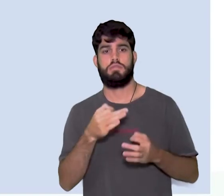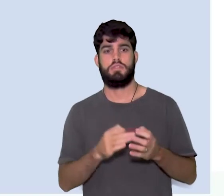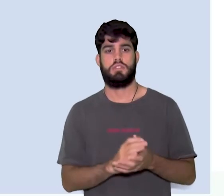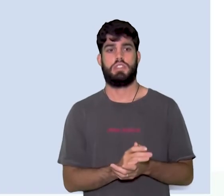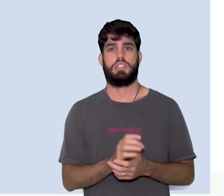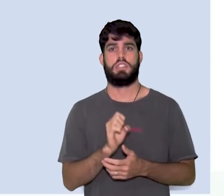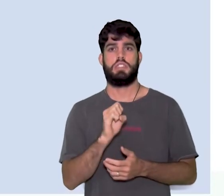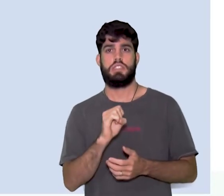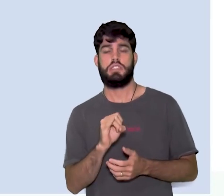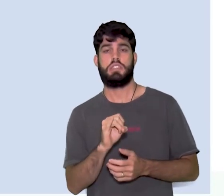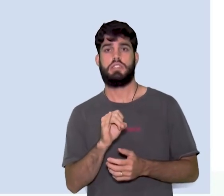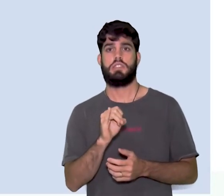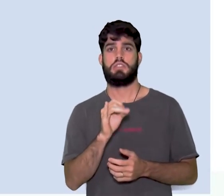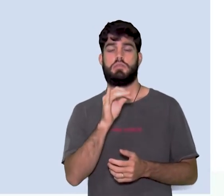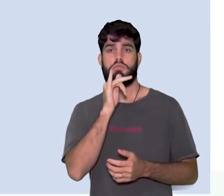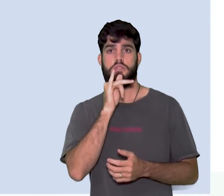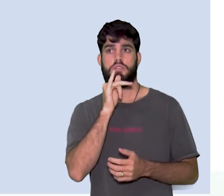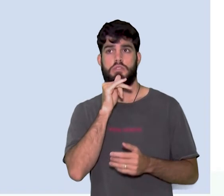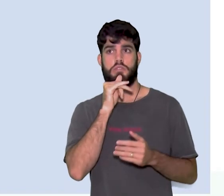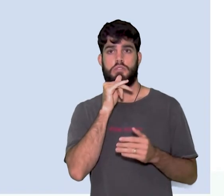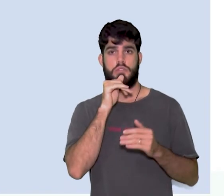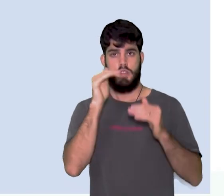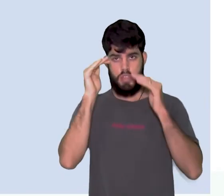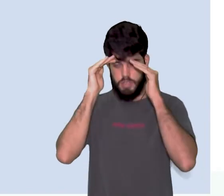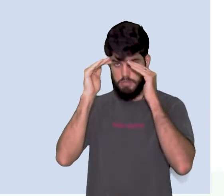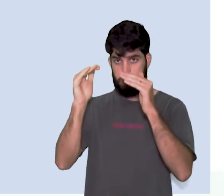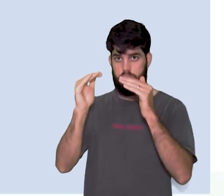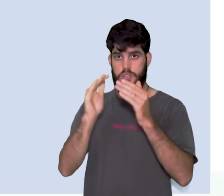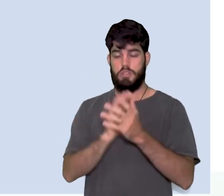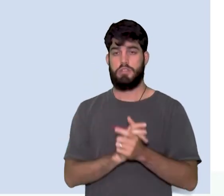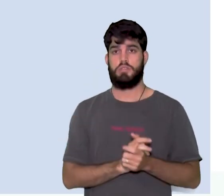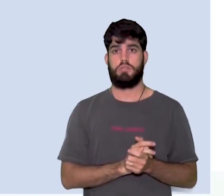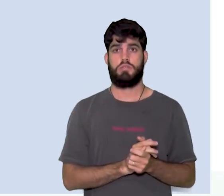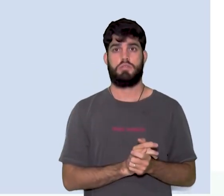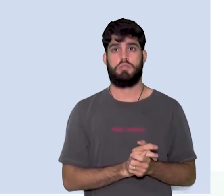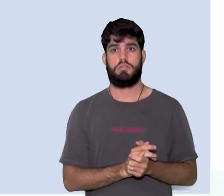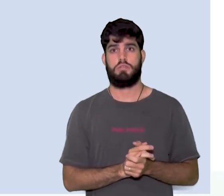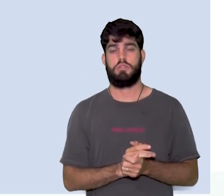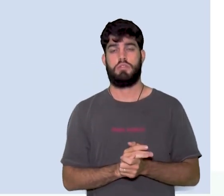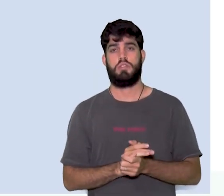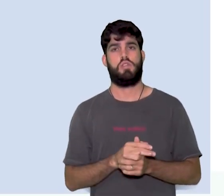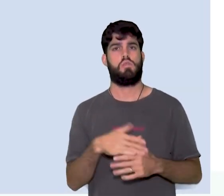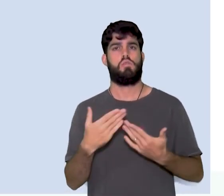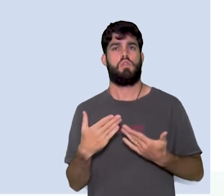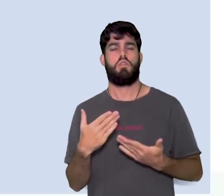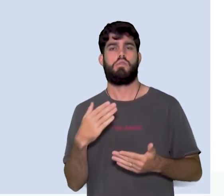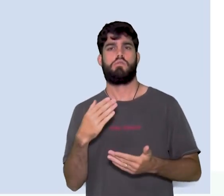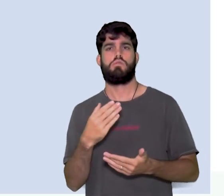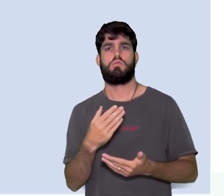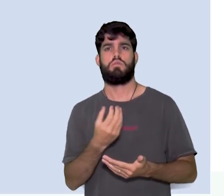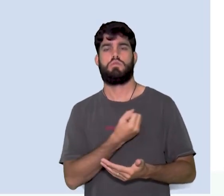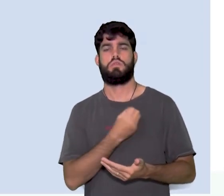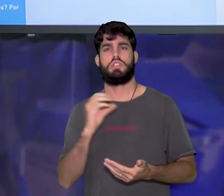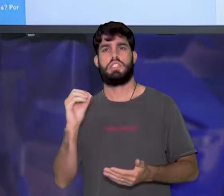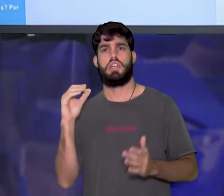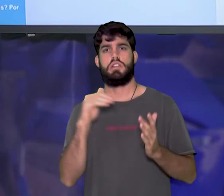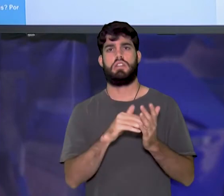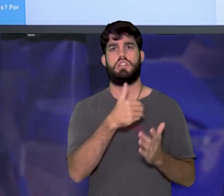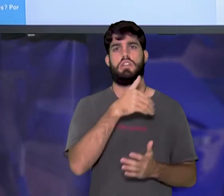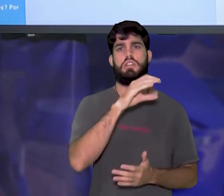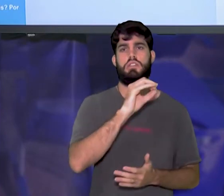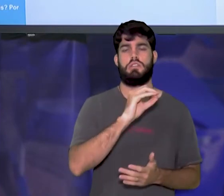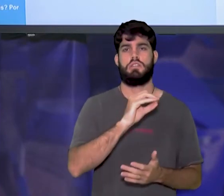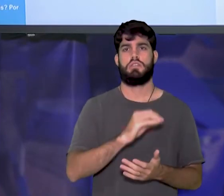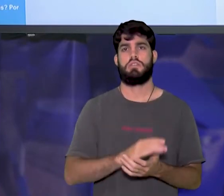foi respeitado, as normas foram respeitadas, então, qual é a escala que vocês dariam de 0 a 10 e